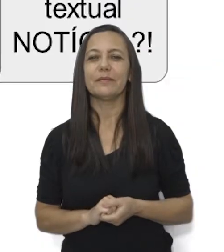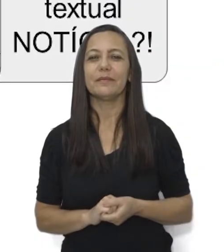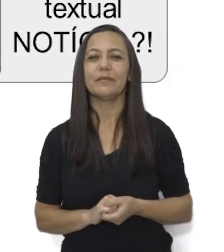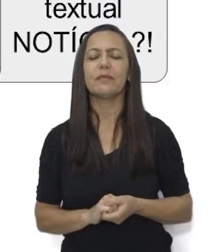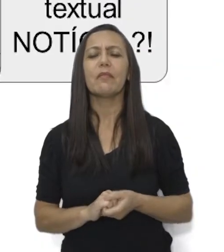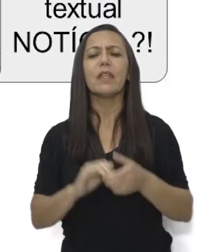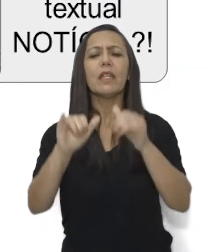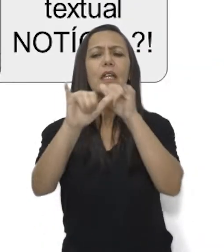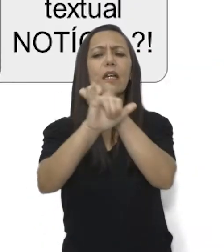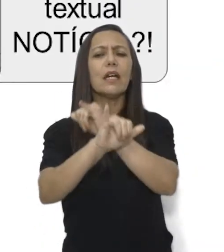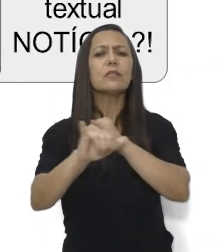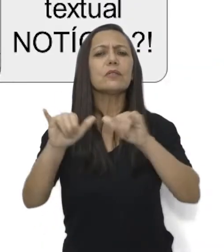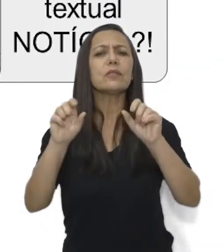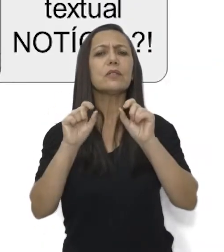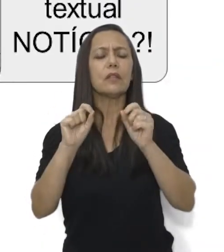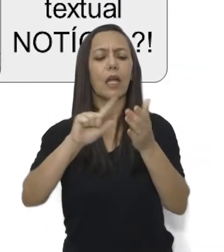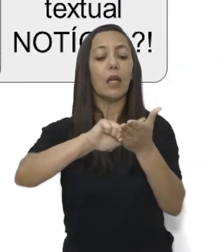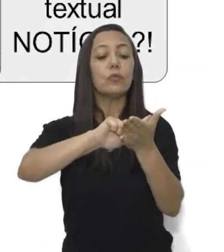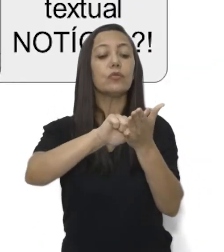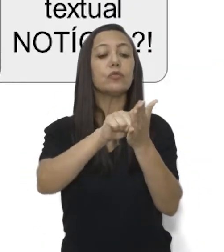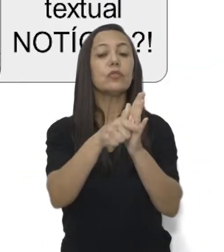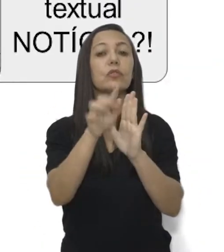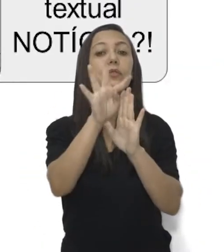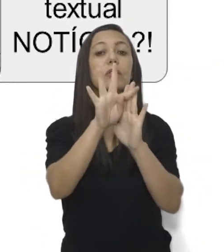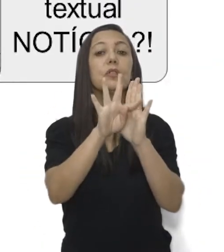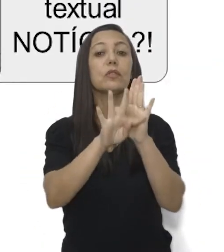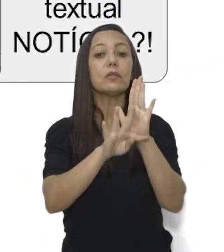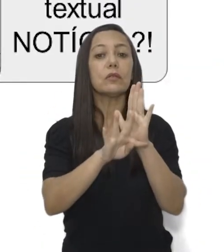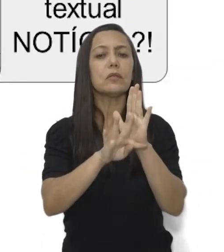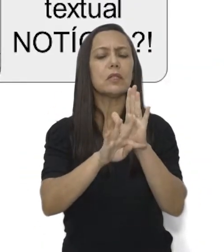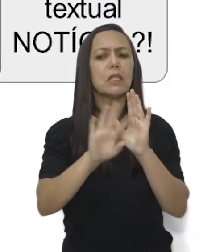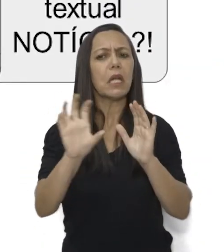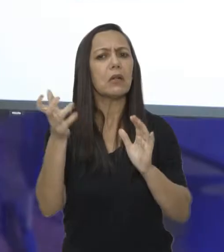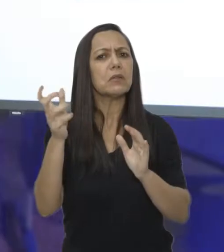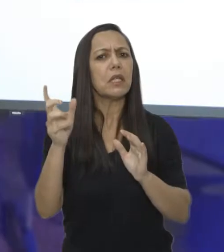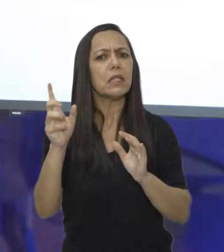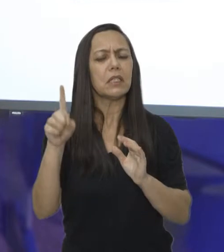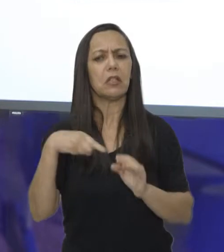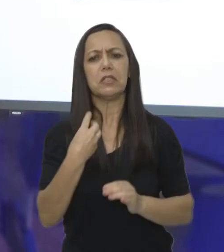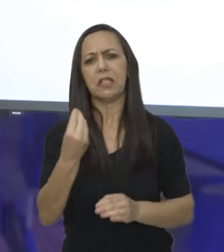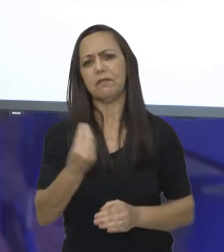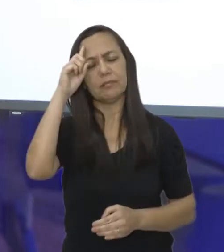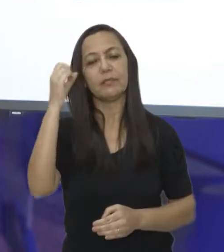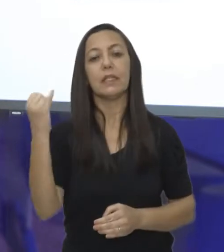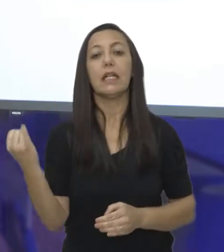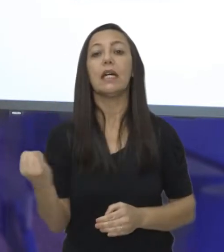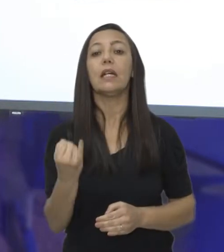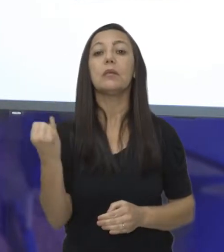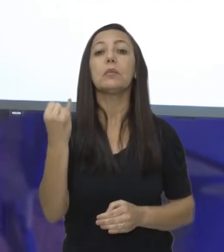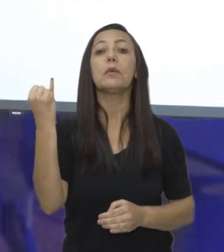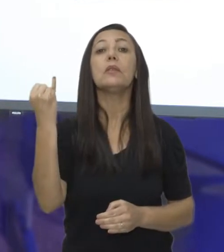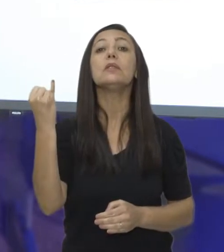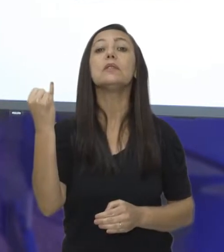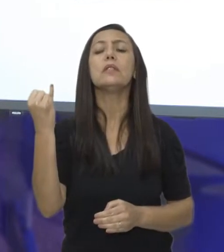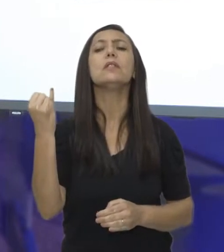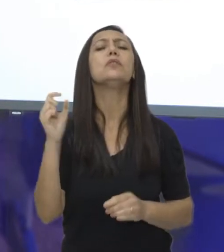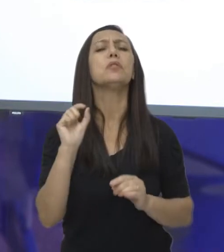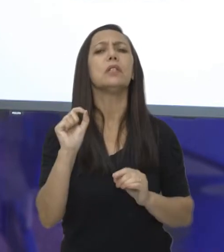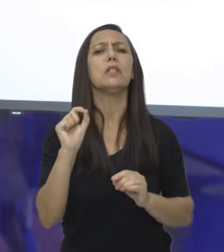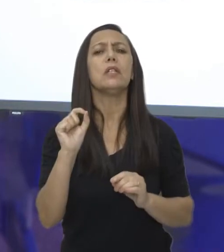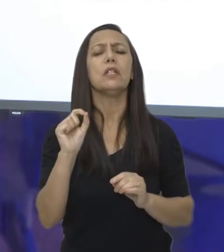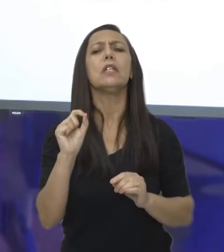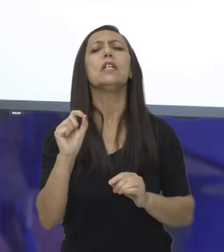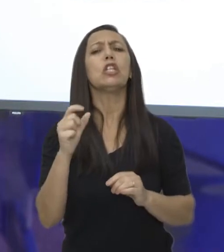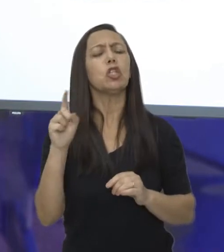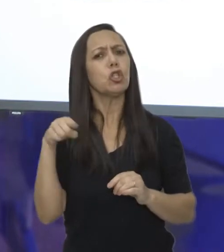A notícia é um gênero textual que faz parte do nosso dia a dia. É muito importante que todos nós estejamos